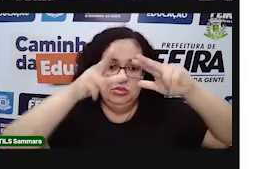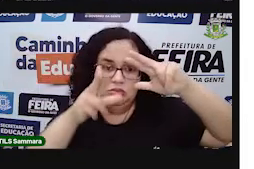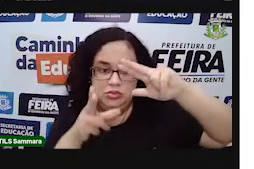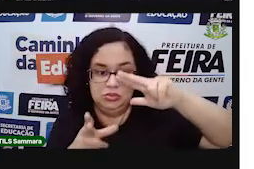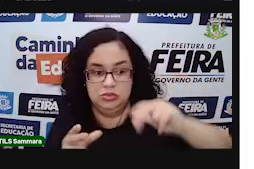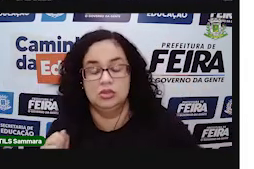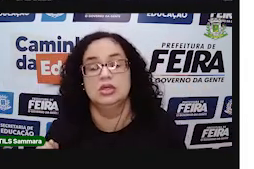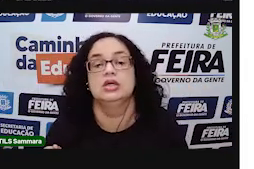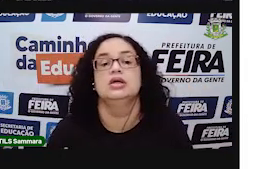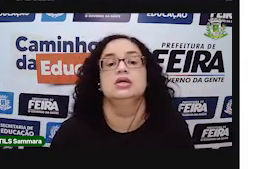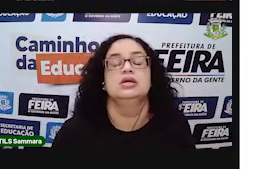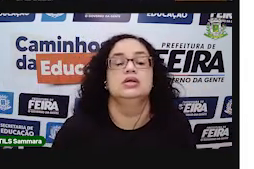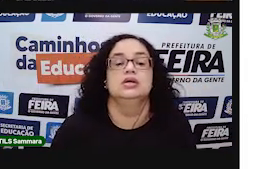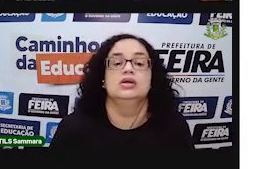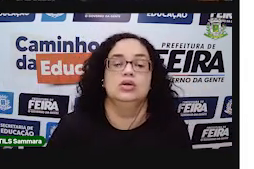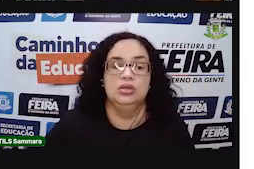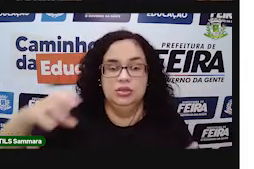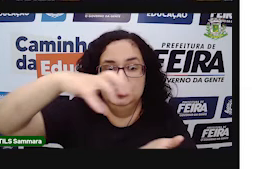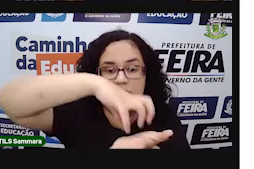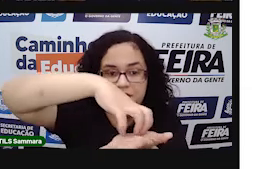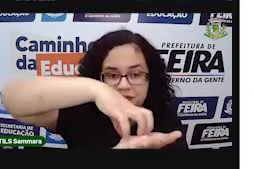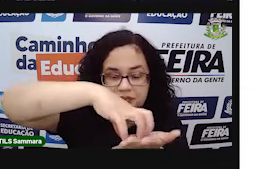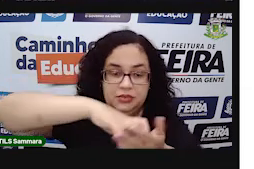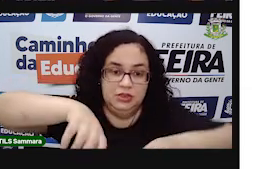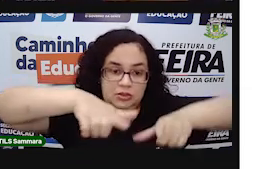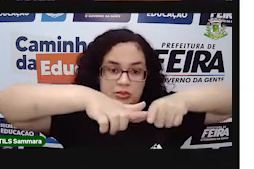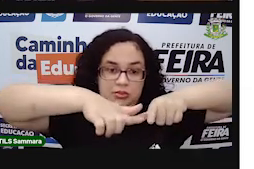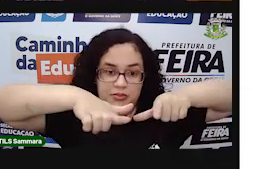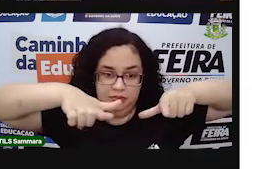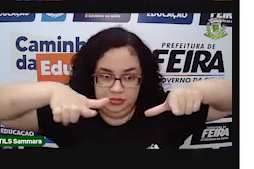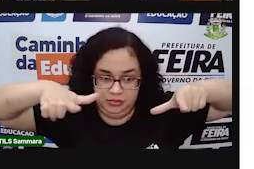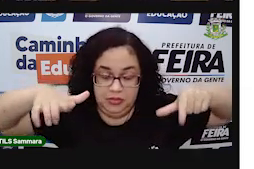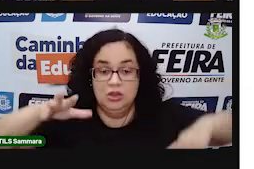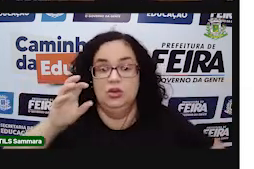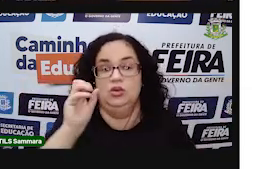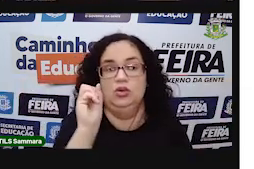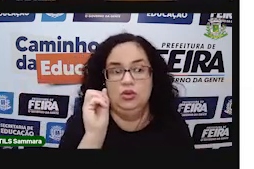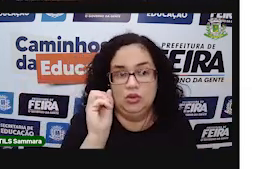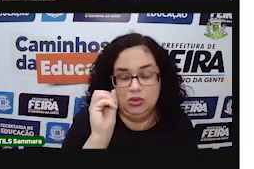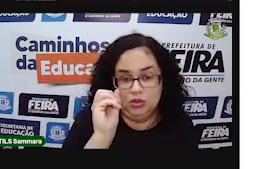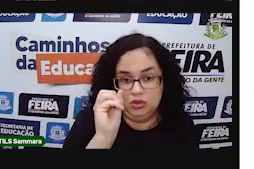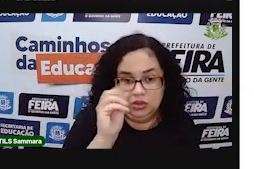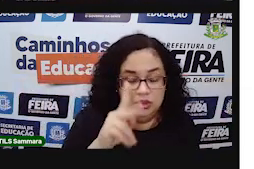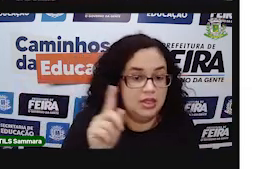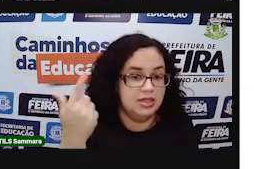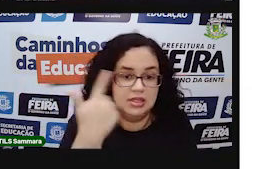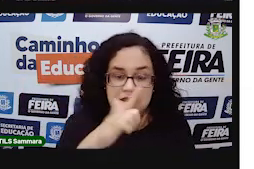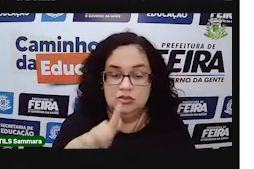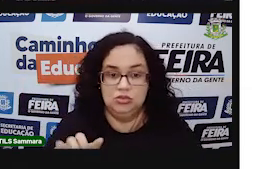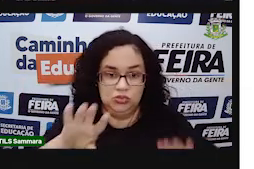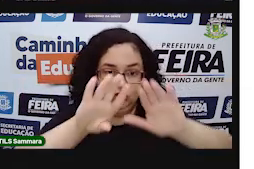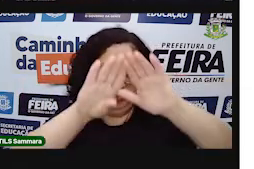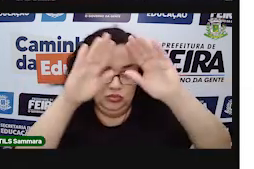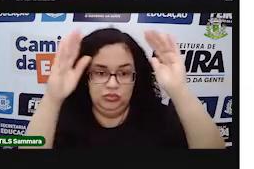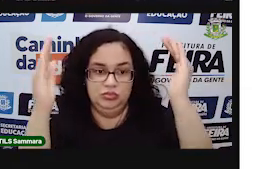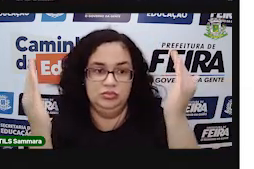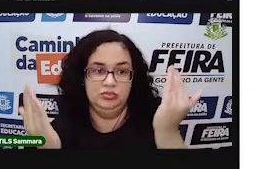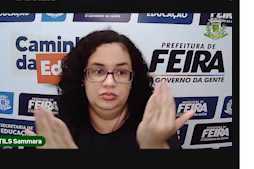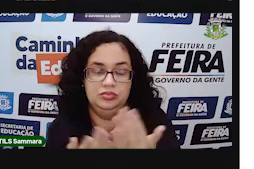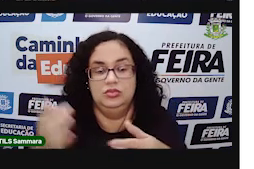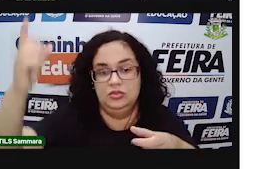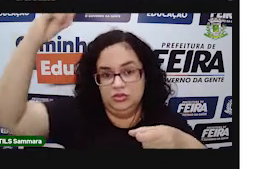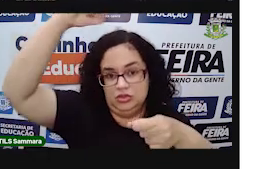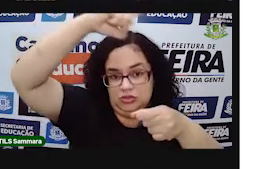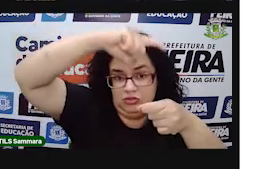são aqueles sólidos que as partes são lisas. Não tem parte arredondada. Olha só, vamos